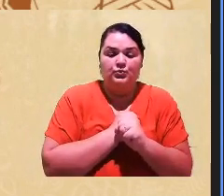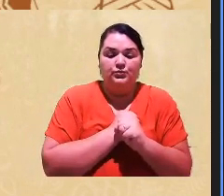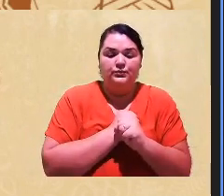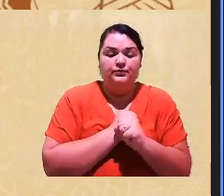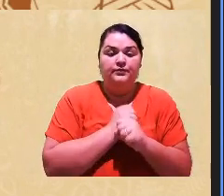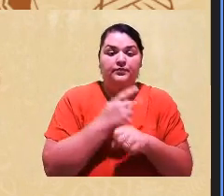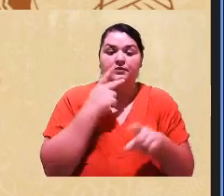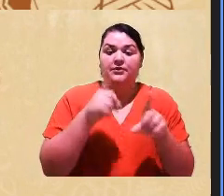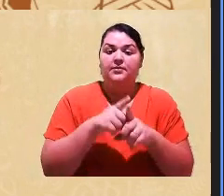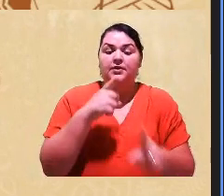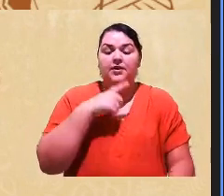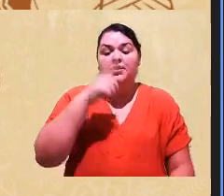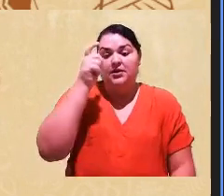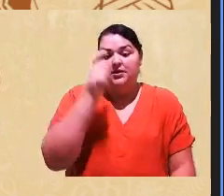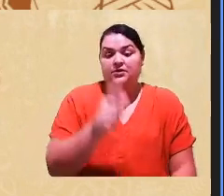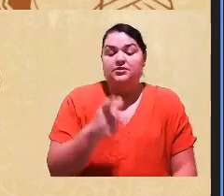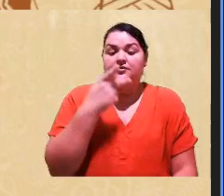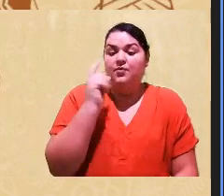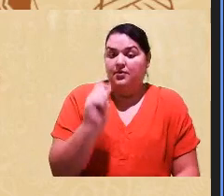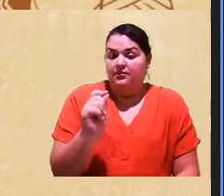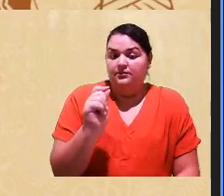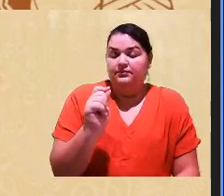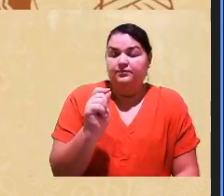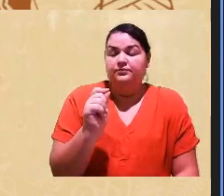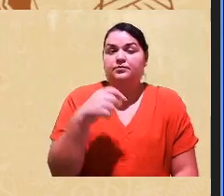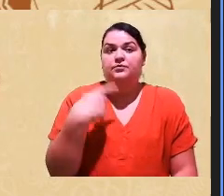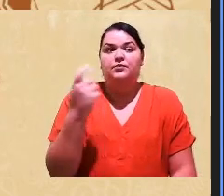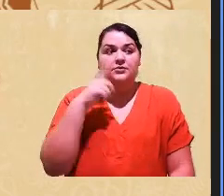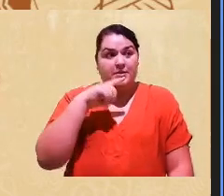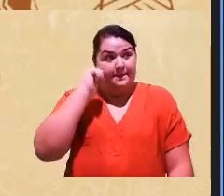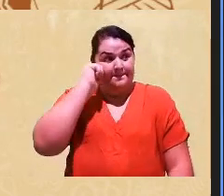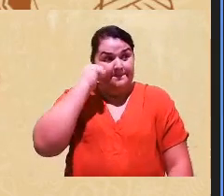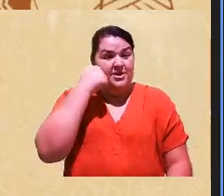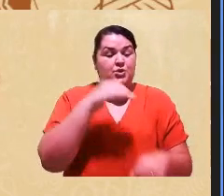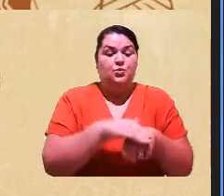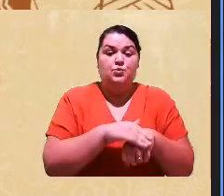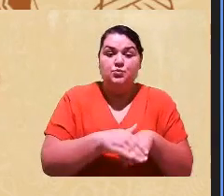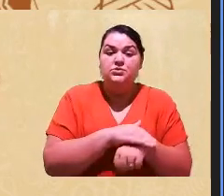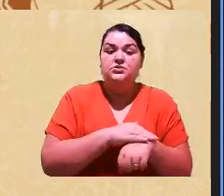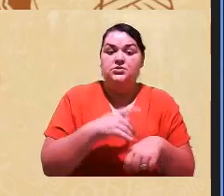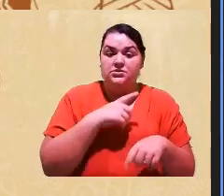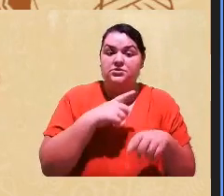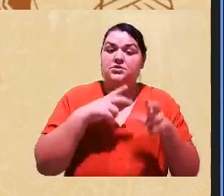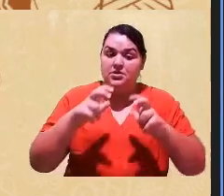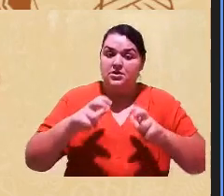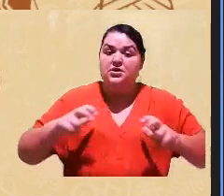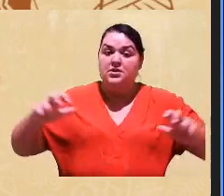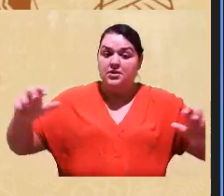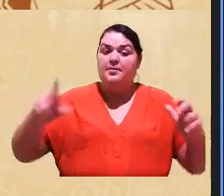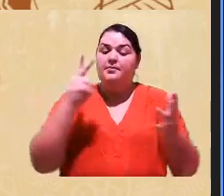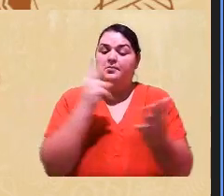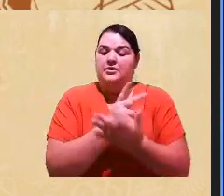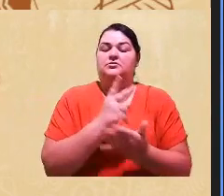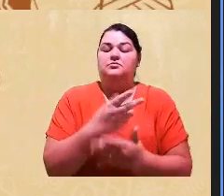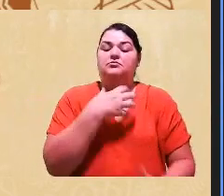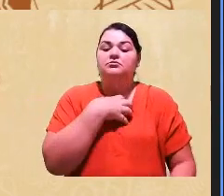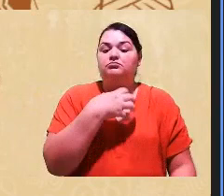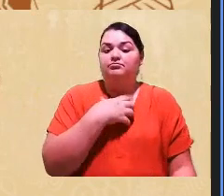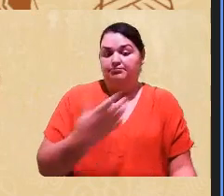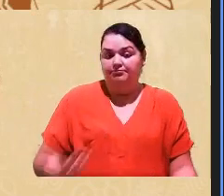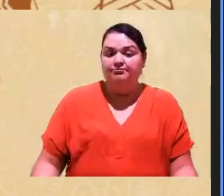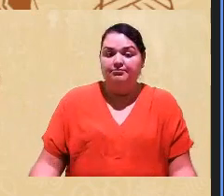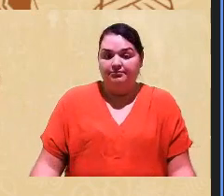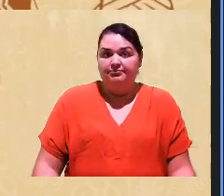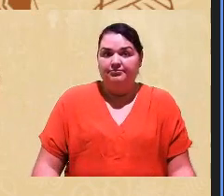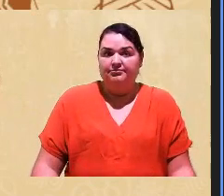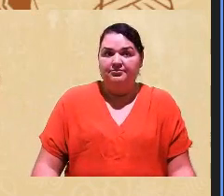Que é interessante você perceber como os negros, os membros de banca negro se sentem naquele processo e como os brancos se